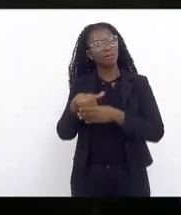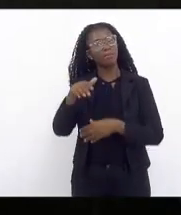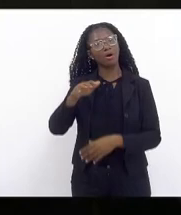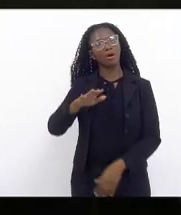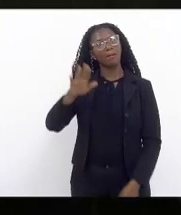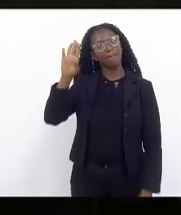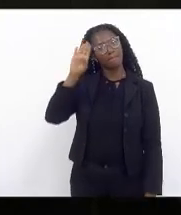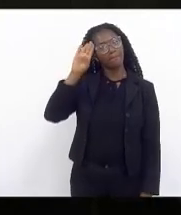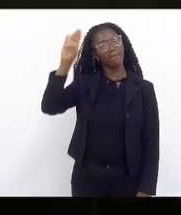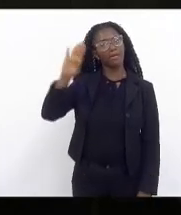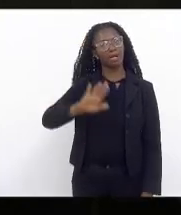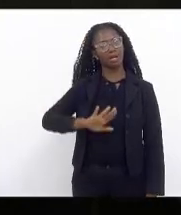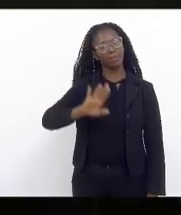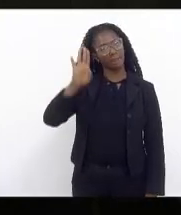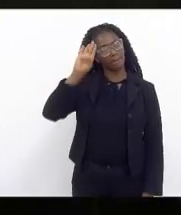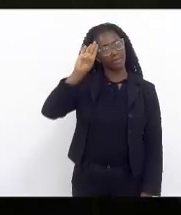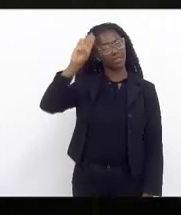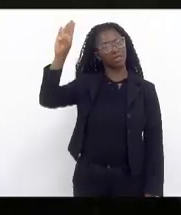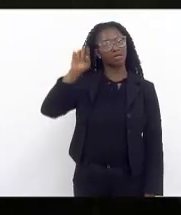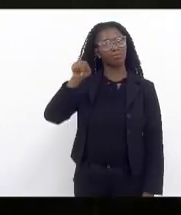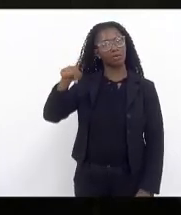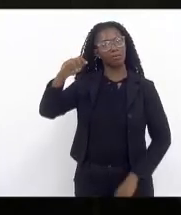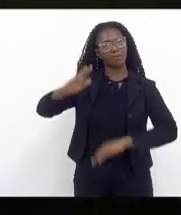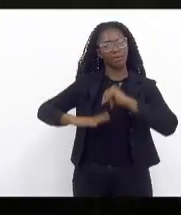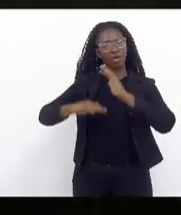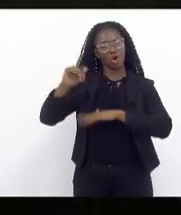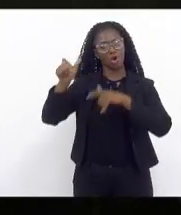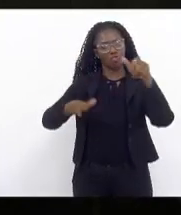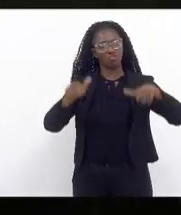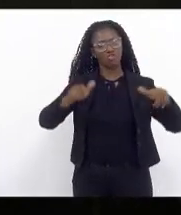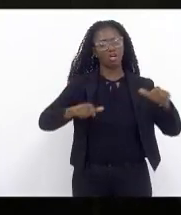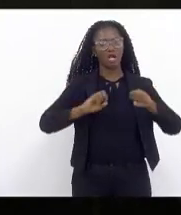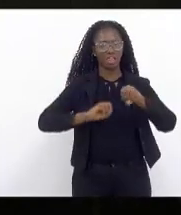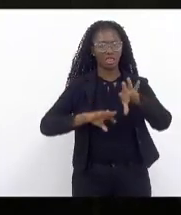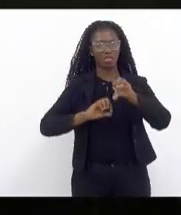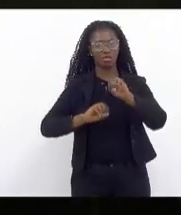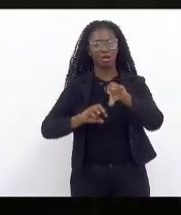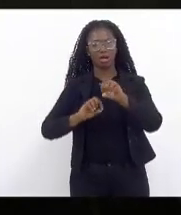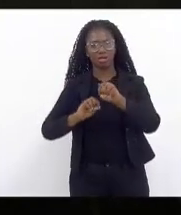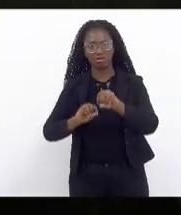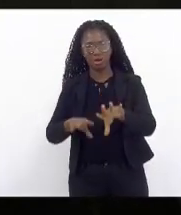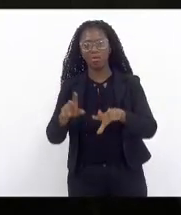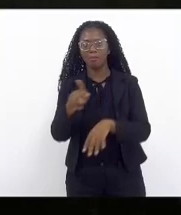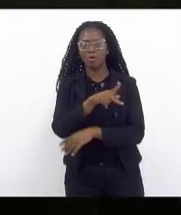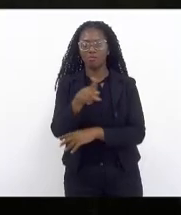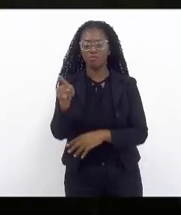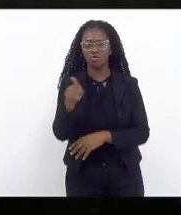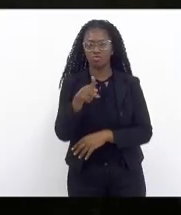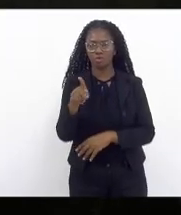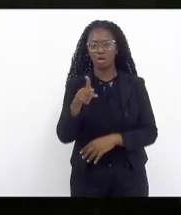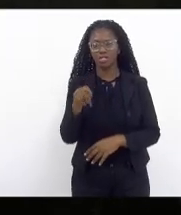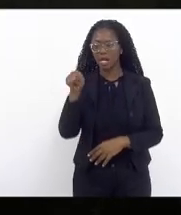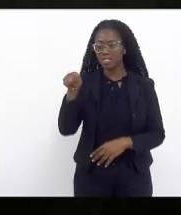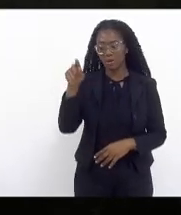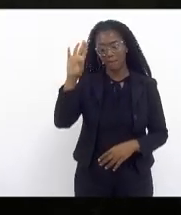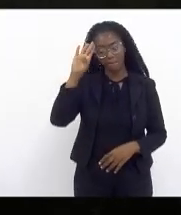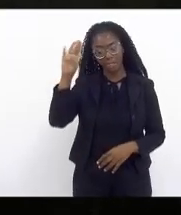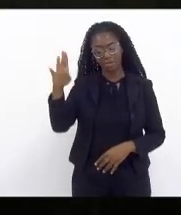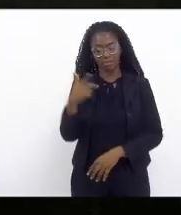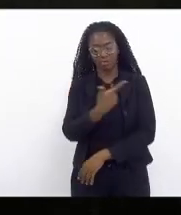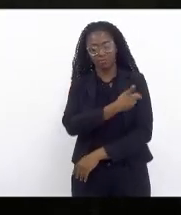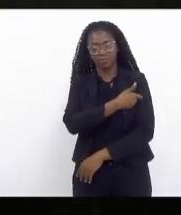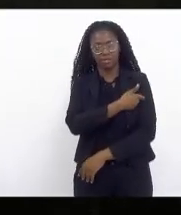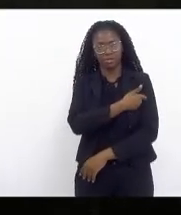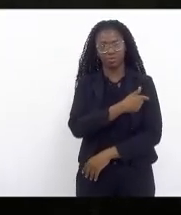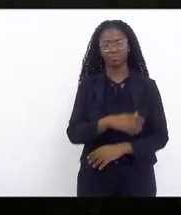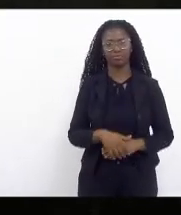para profissionais de educação professores terem a prioridade nessa vacinação na